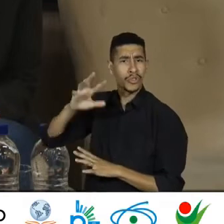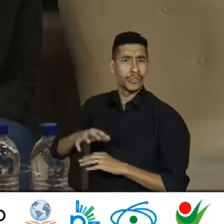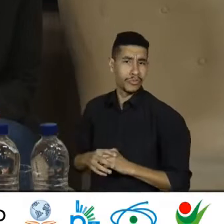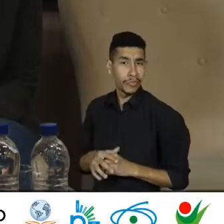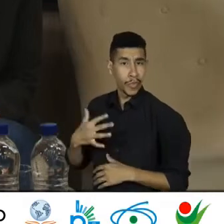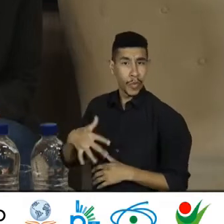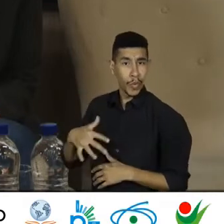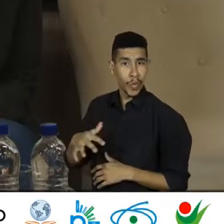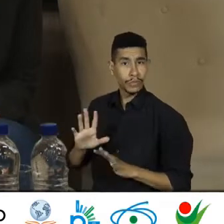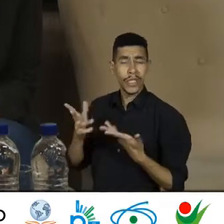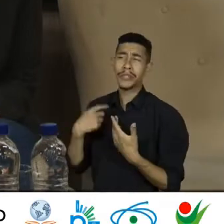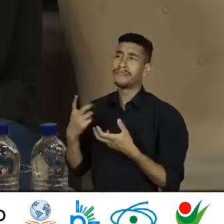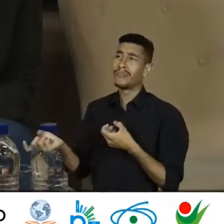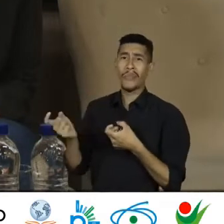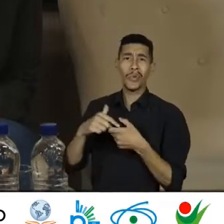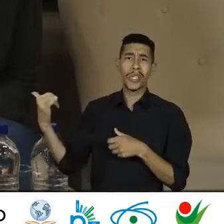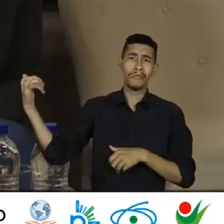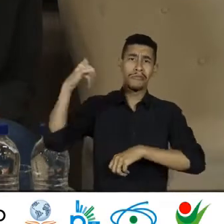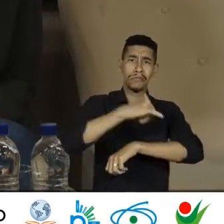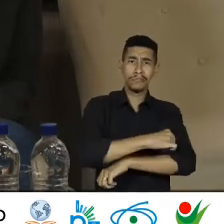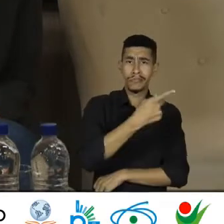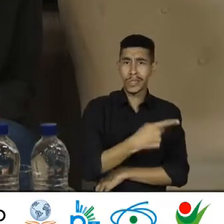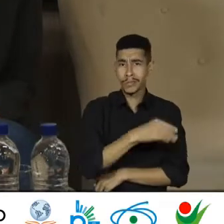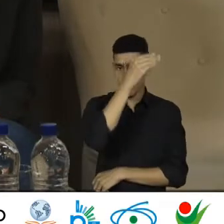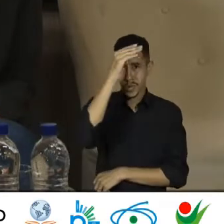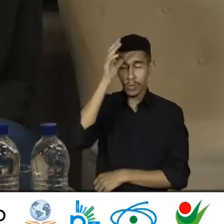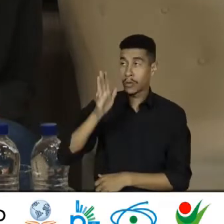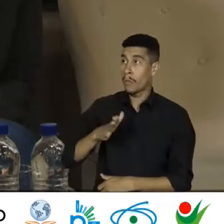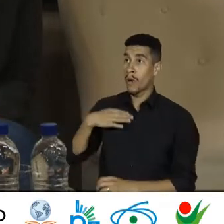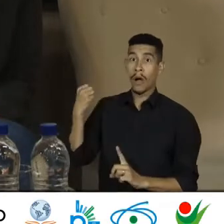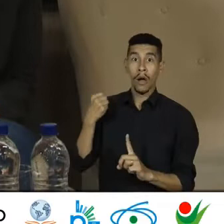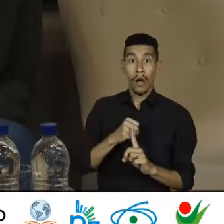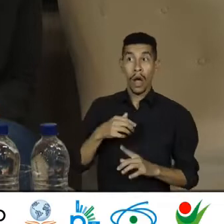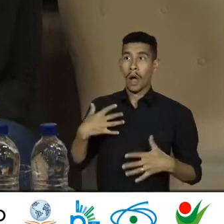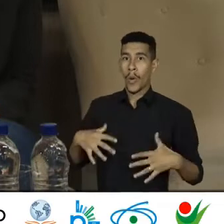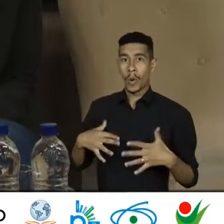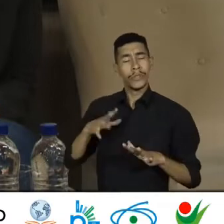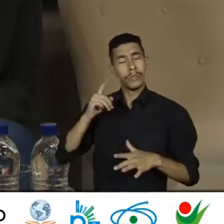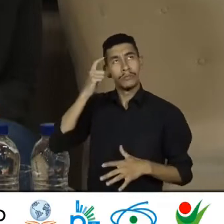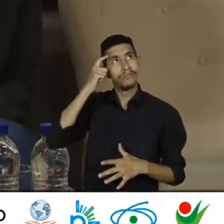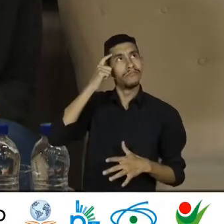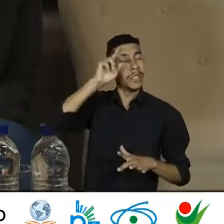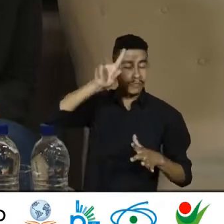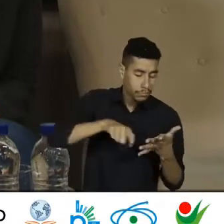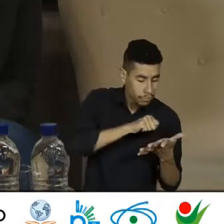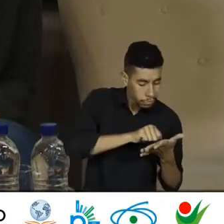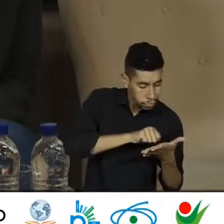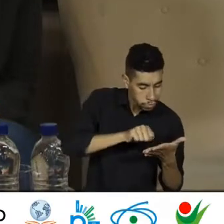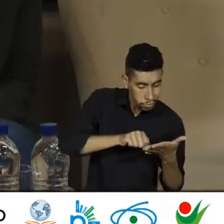E aí voltei para cá totalmente impactado. E acabei escrevendo uma canção que eu compartilho com vocês.